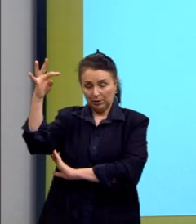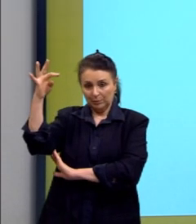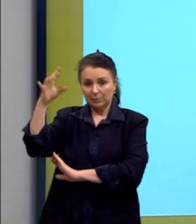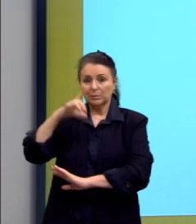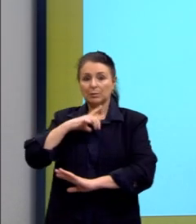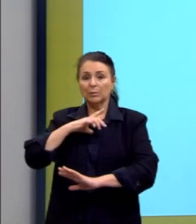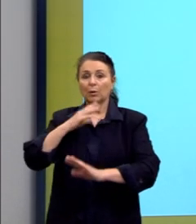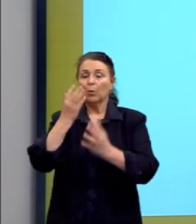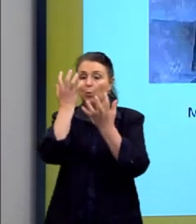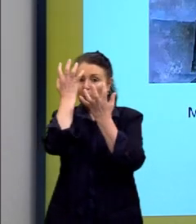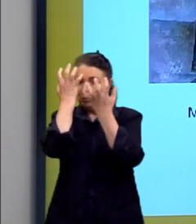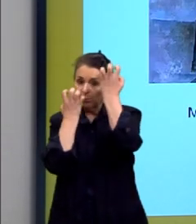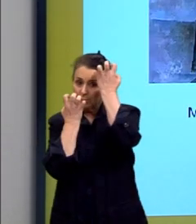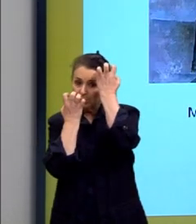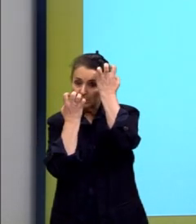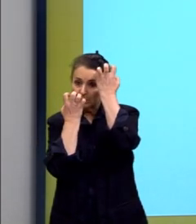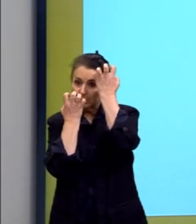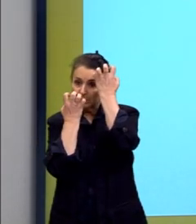Cubismo,